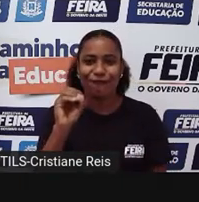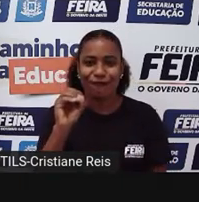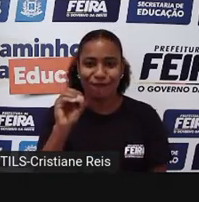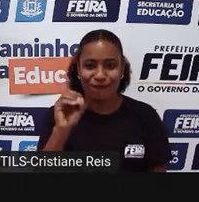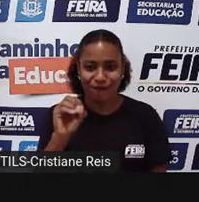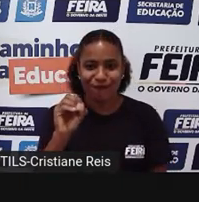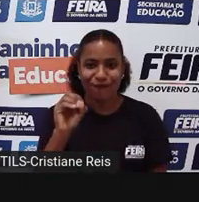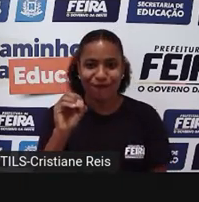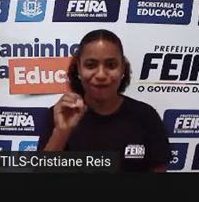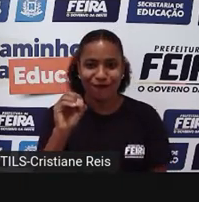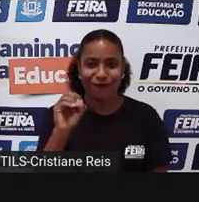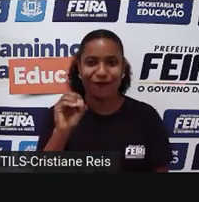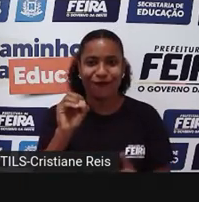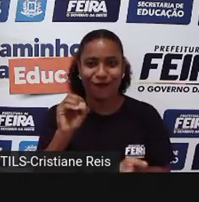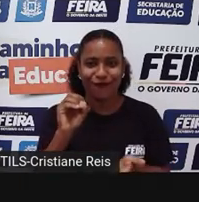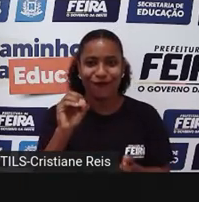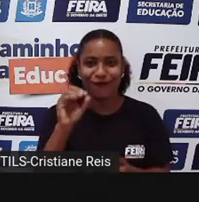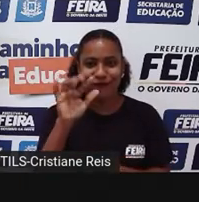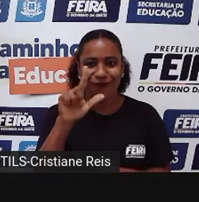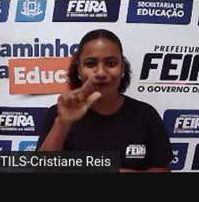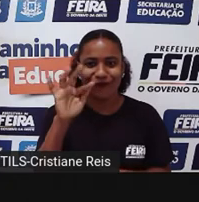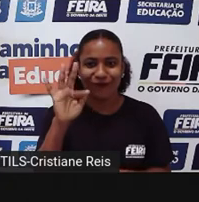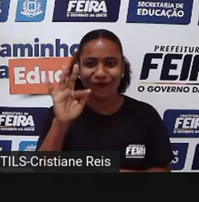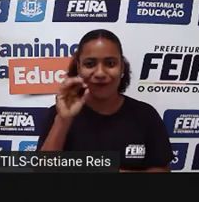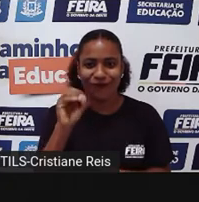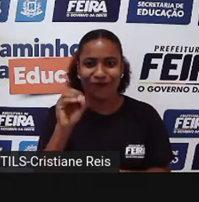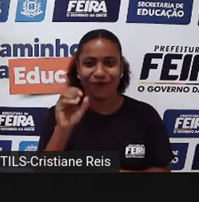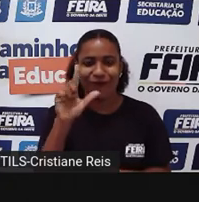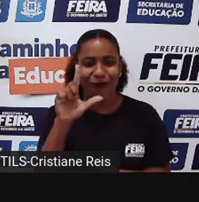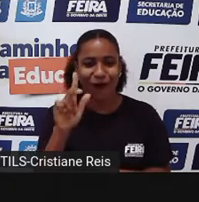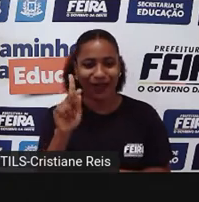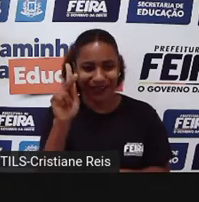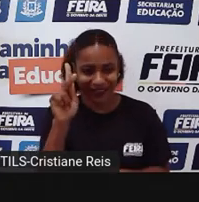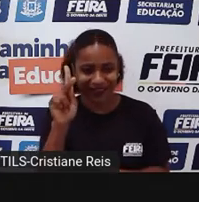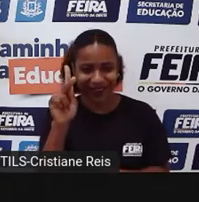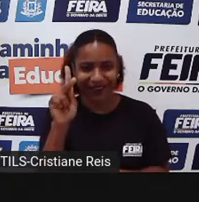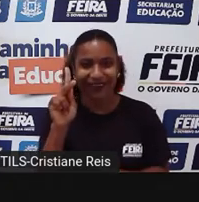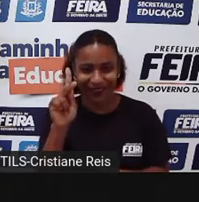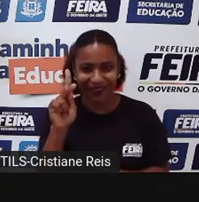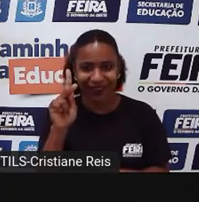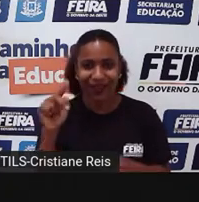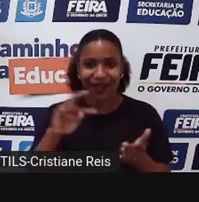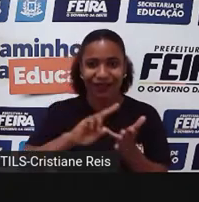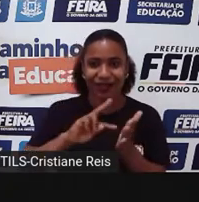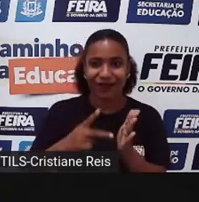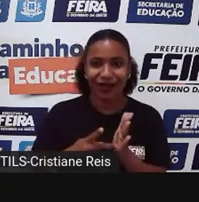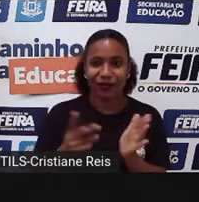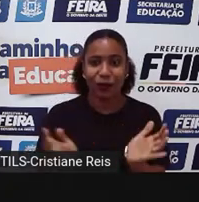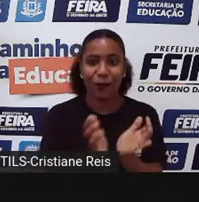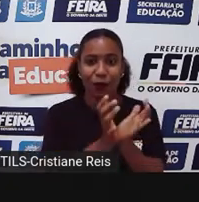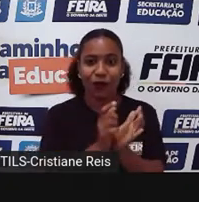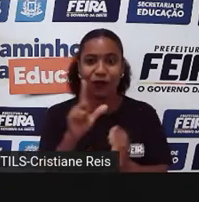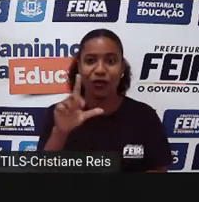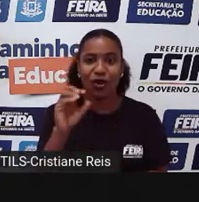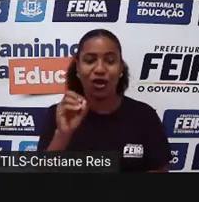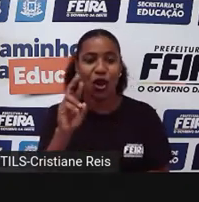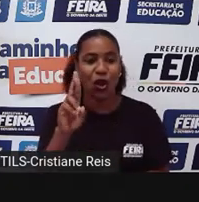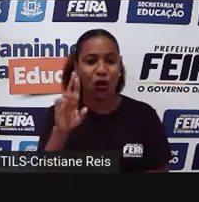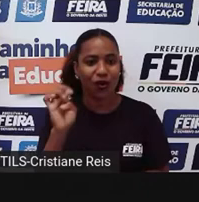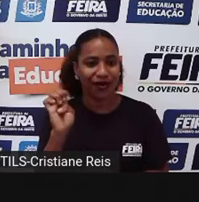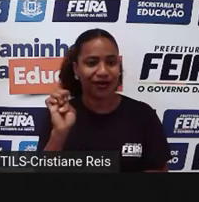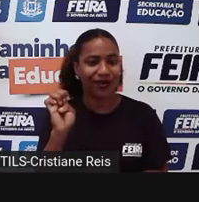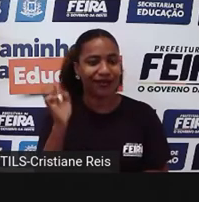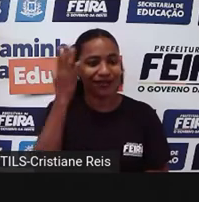folclore, folclore, sabedoria. A gente aprende isso na escola, desde o início. Então, é a sabedoria do povo. Só que